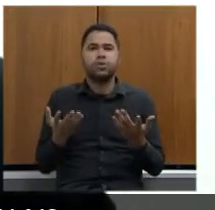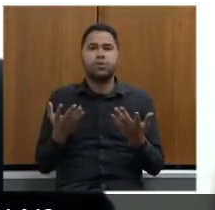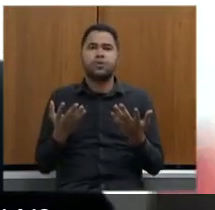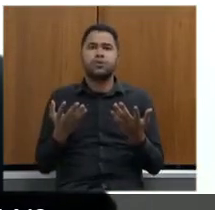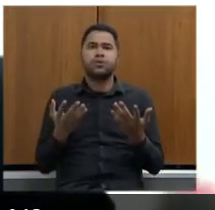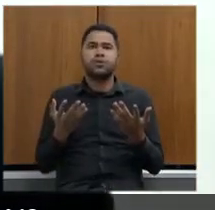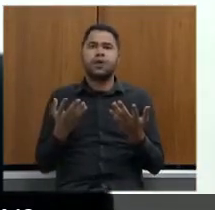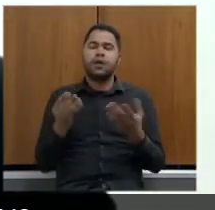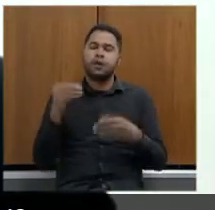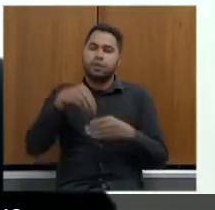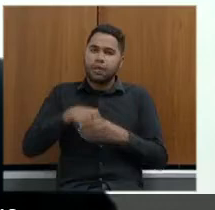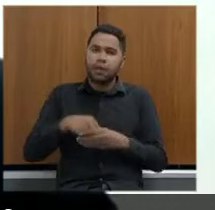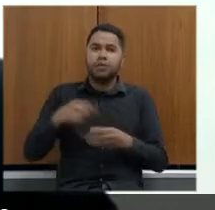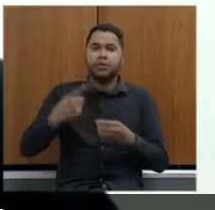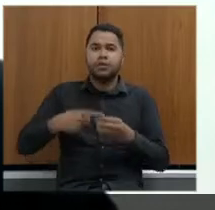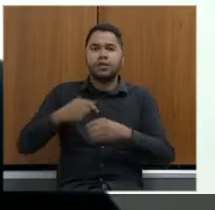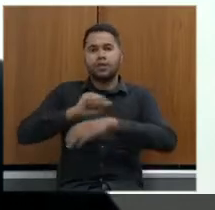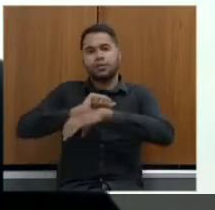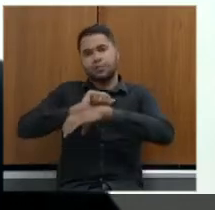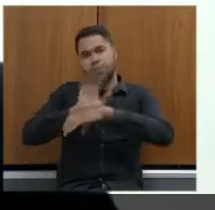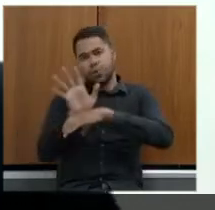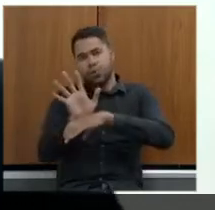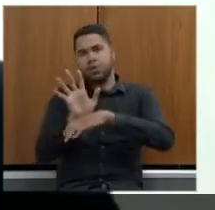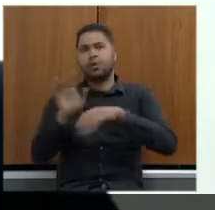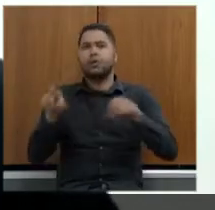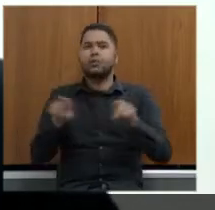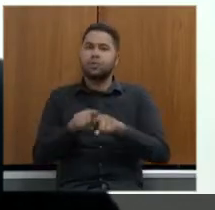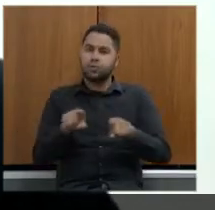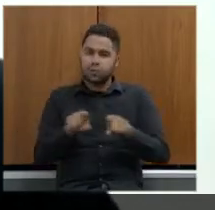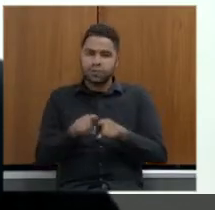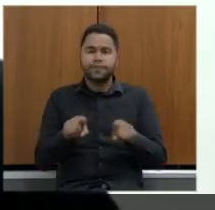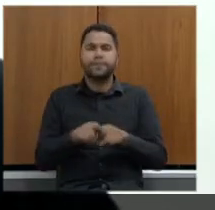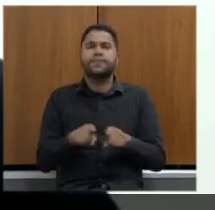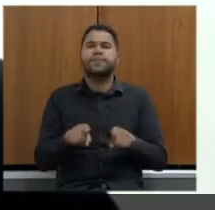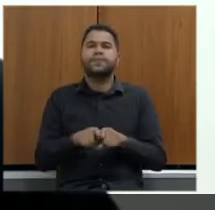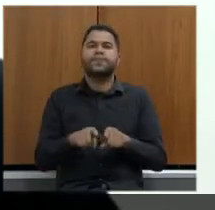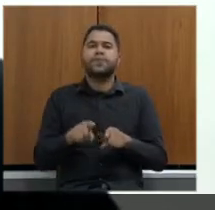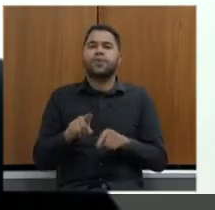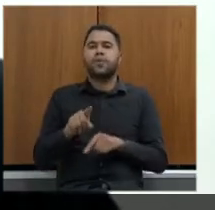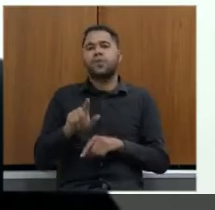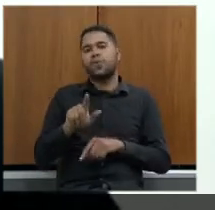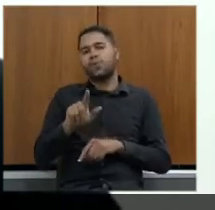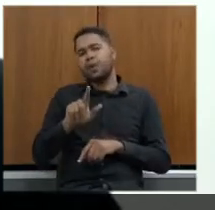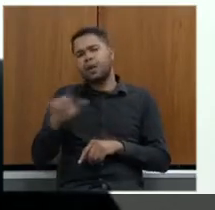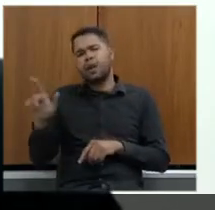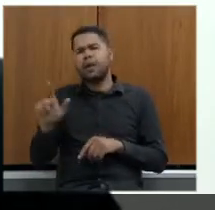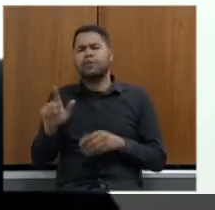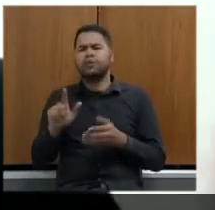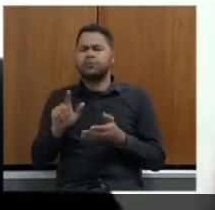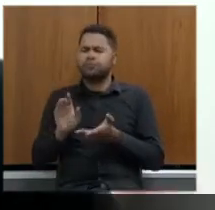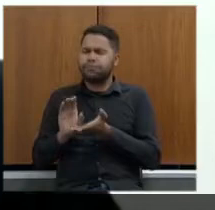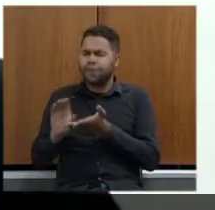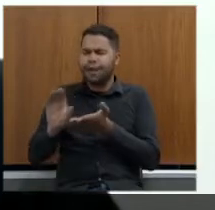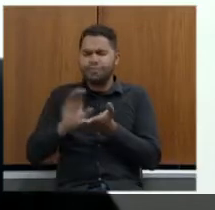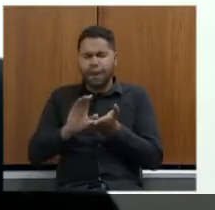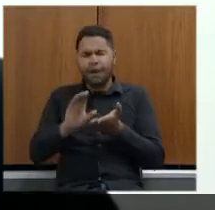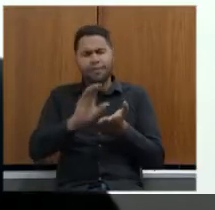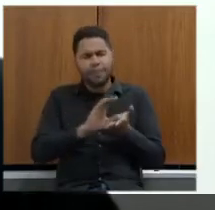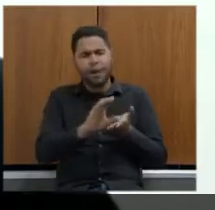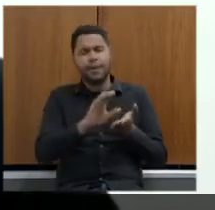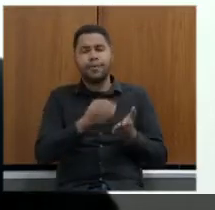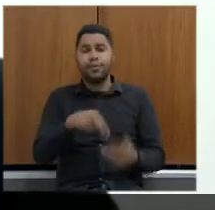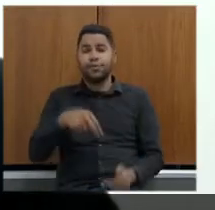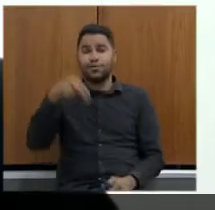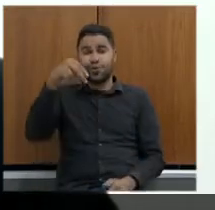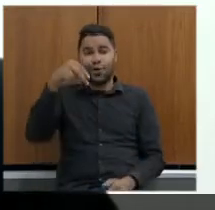dentro da cidade de Montes Claros da mesma forma o leste e enfim investimentos significativos para o norte de